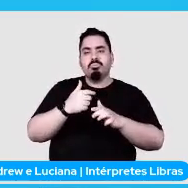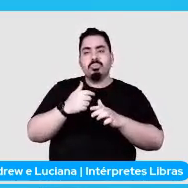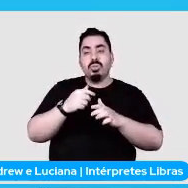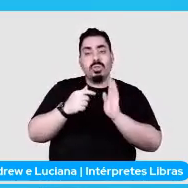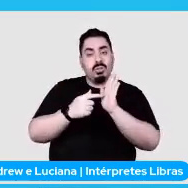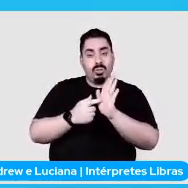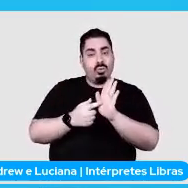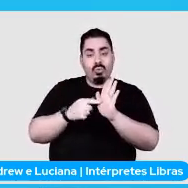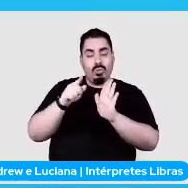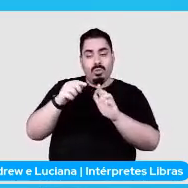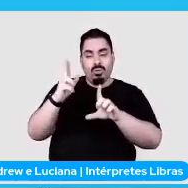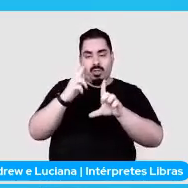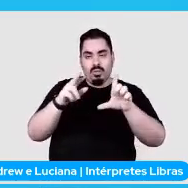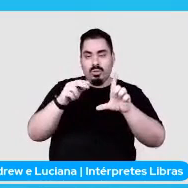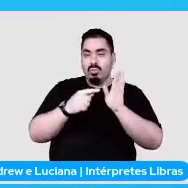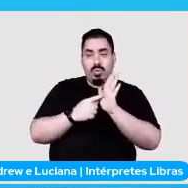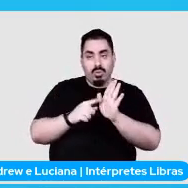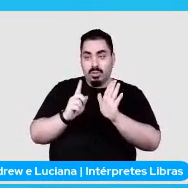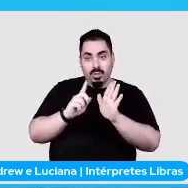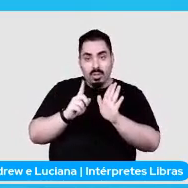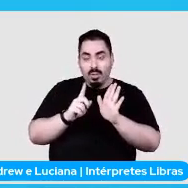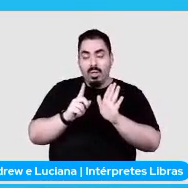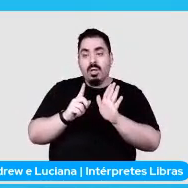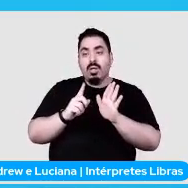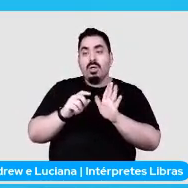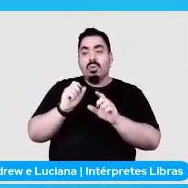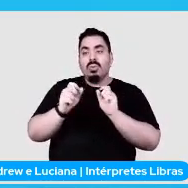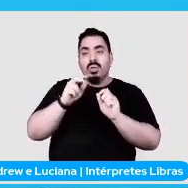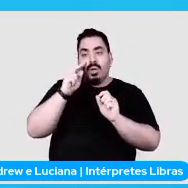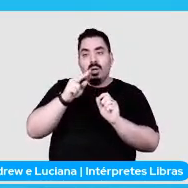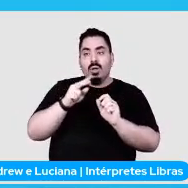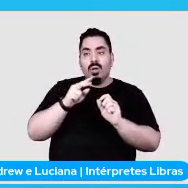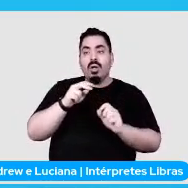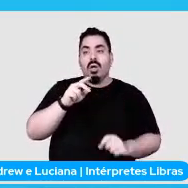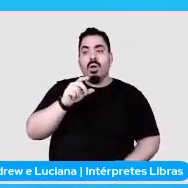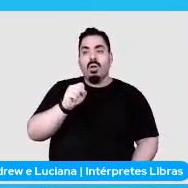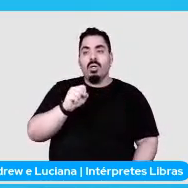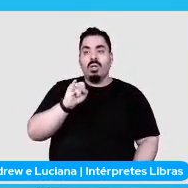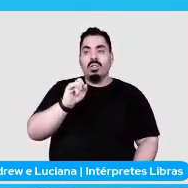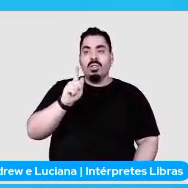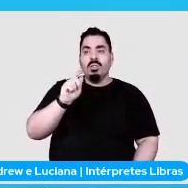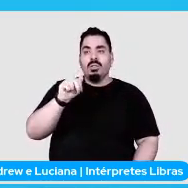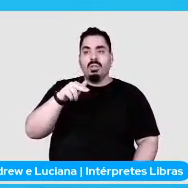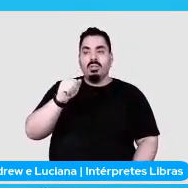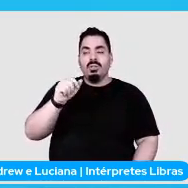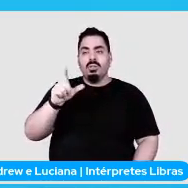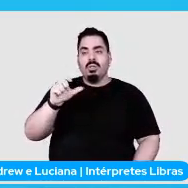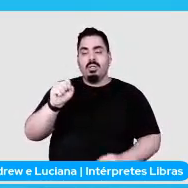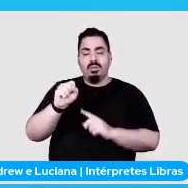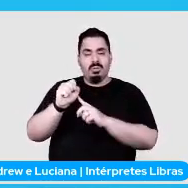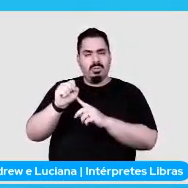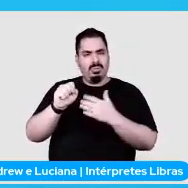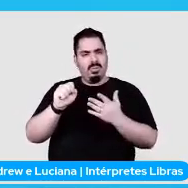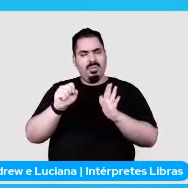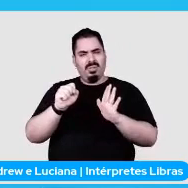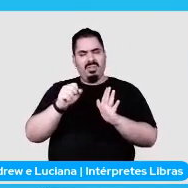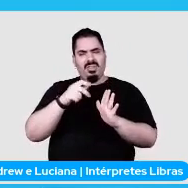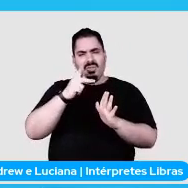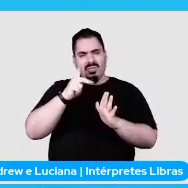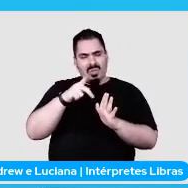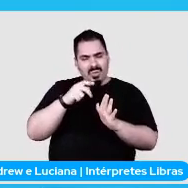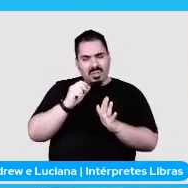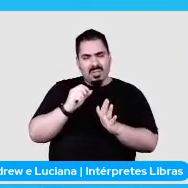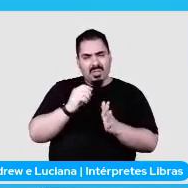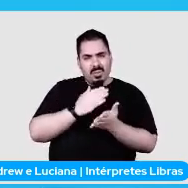E uma delas é o ScrapPi Signus. Aí tu vai me falar, Verhebit, tu começou a palestra dizendo que ia falar sobre monitores e testes. Estava falando sobre o ScrapPi de novo.